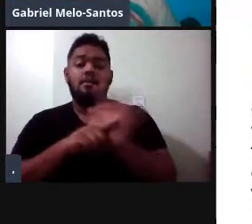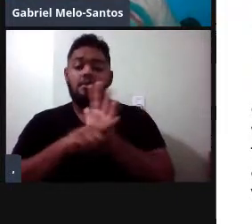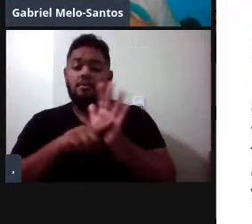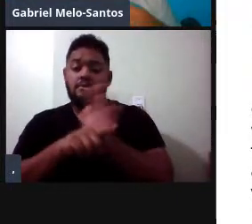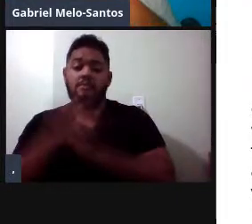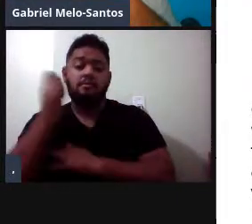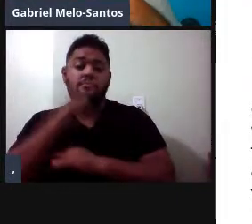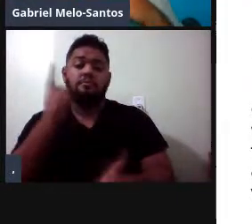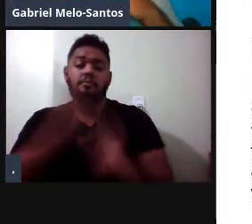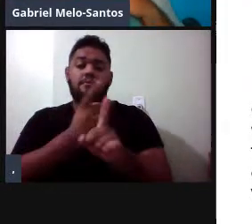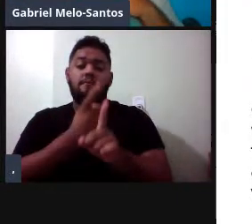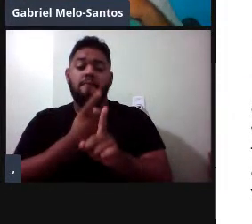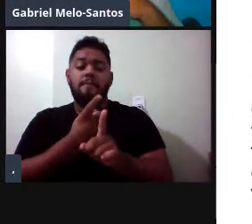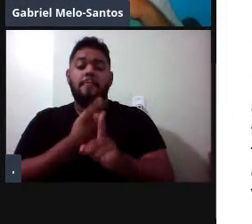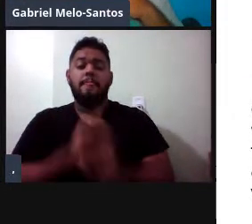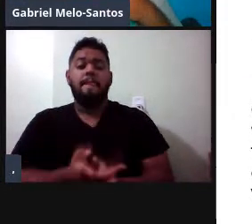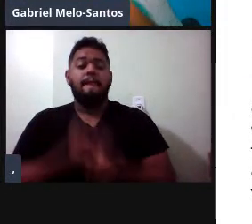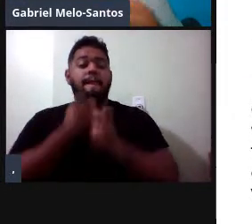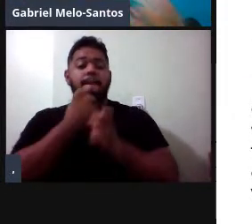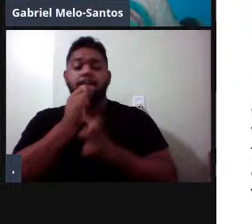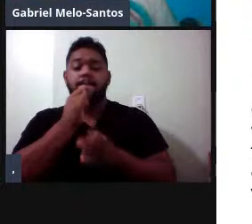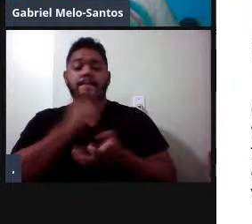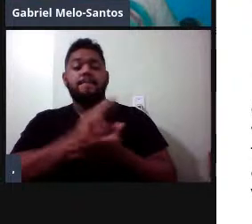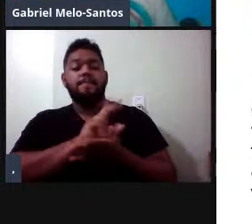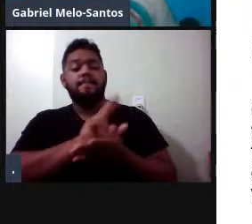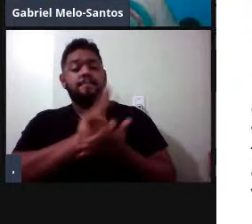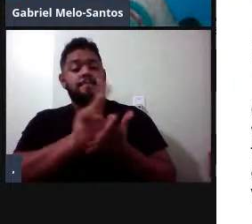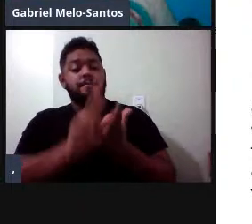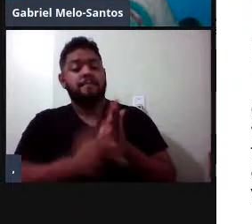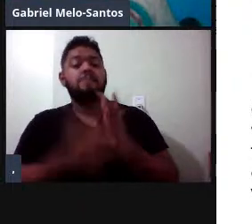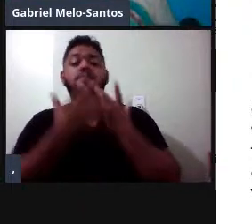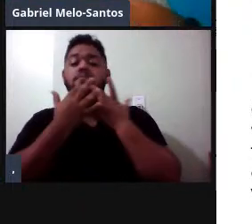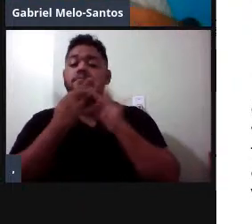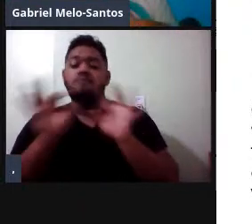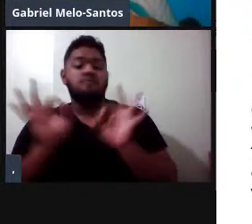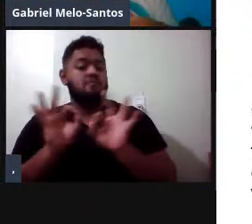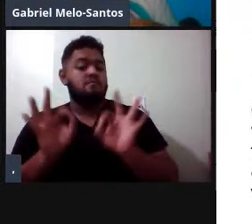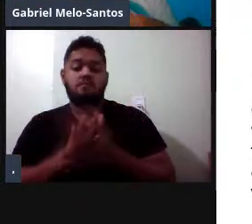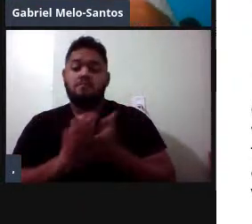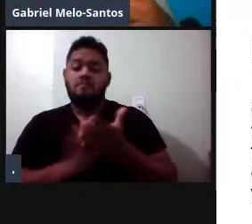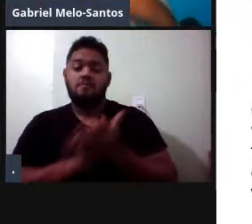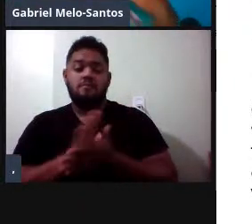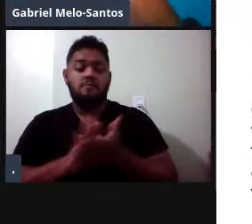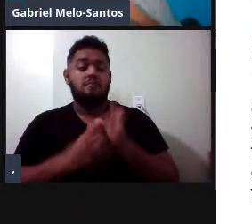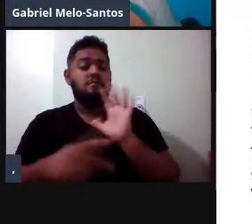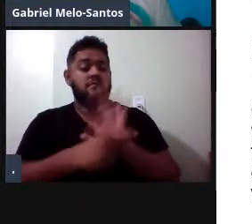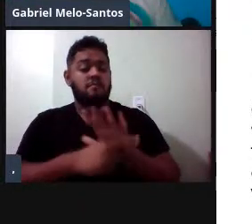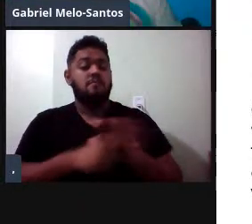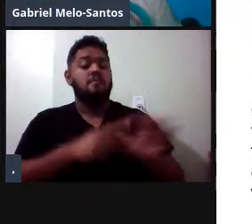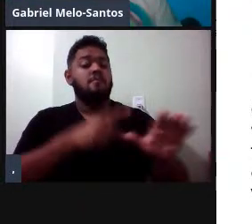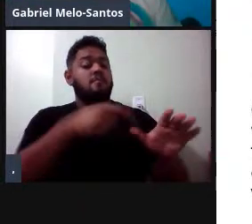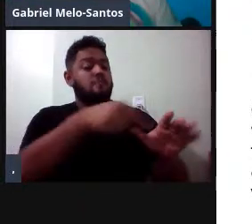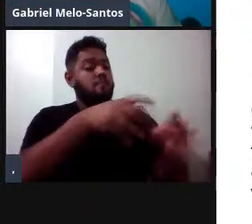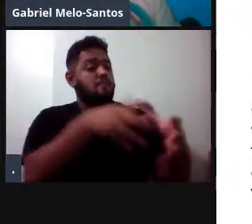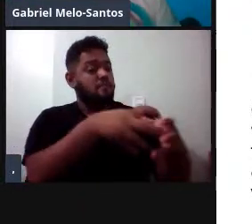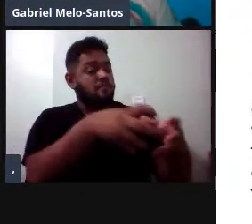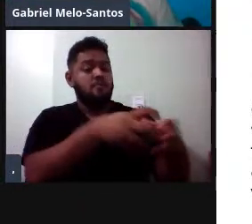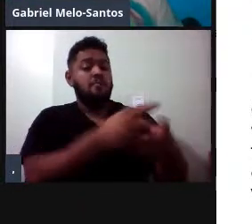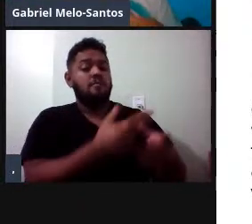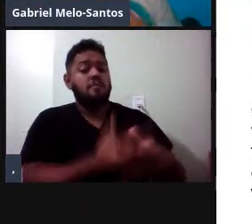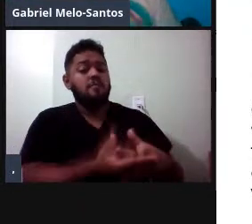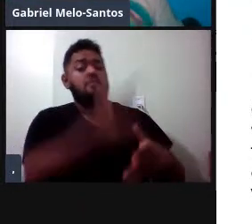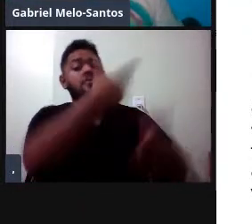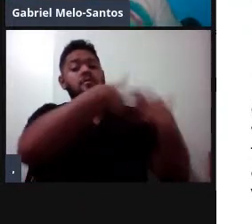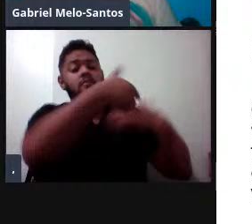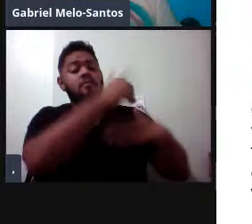ele verificou uma diversidade não conhecida, né? Para a espécie, os estudos anteriores diziam que era bem difícil diferenciar entre populações,